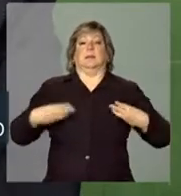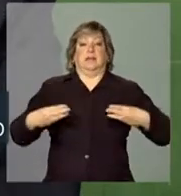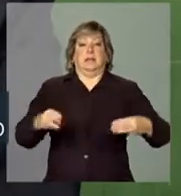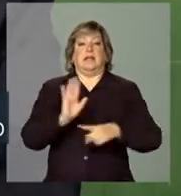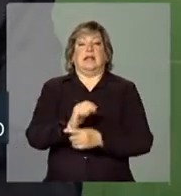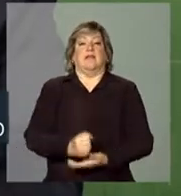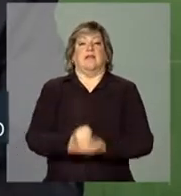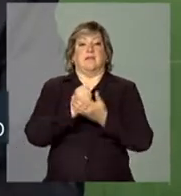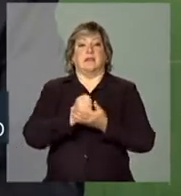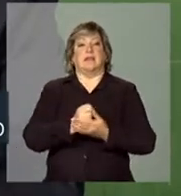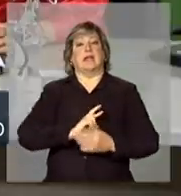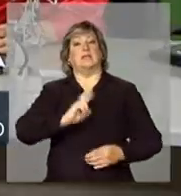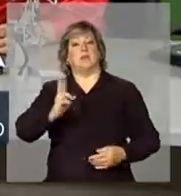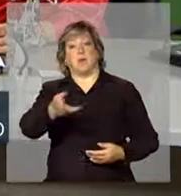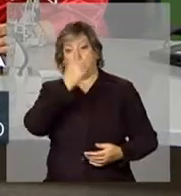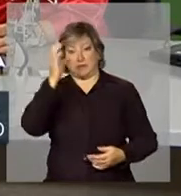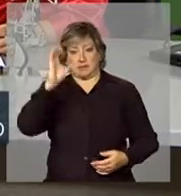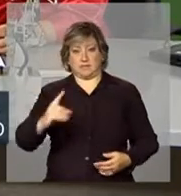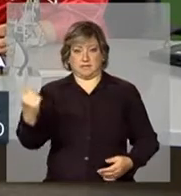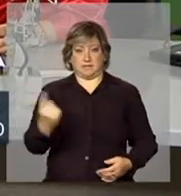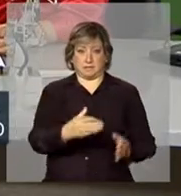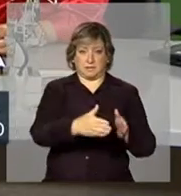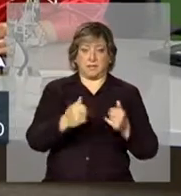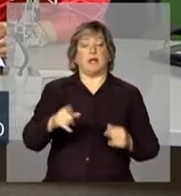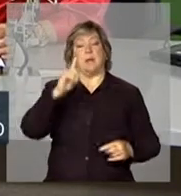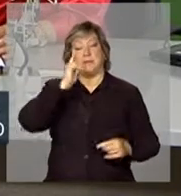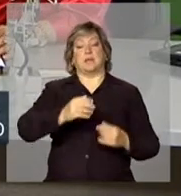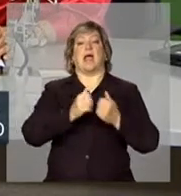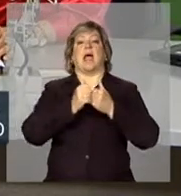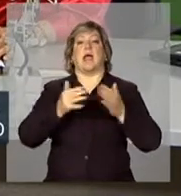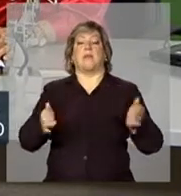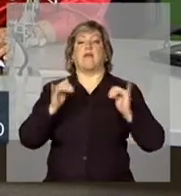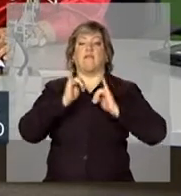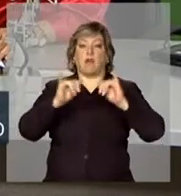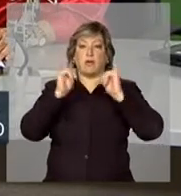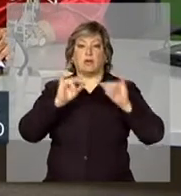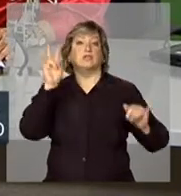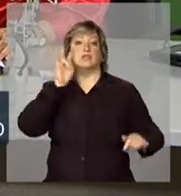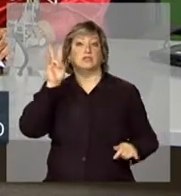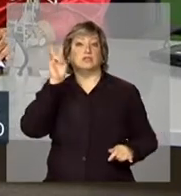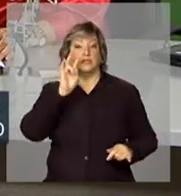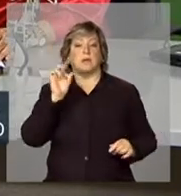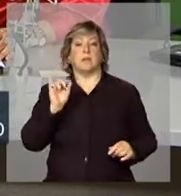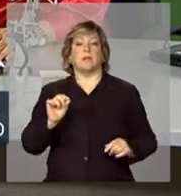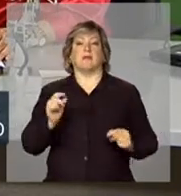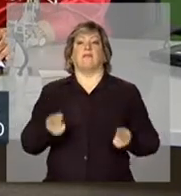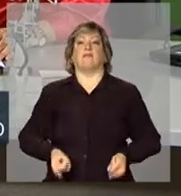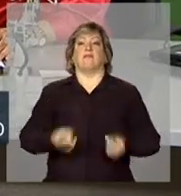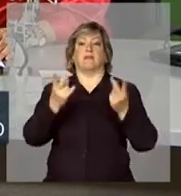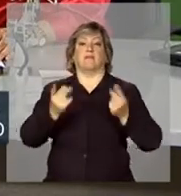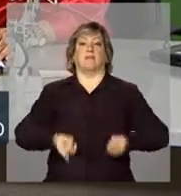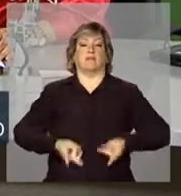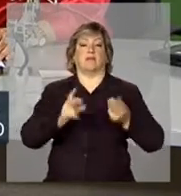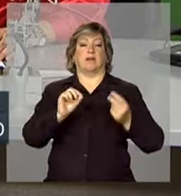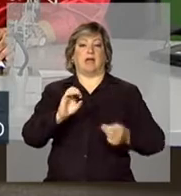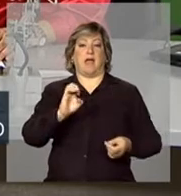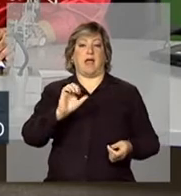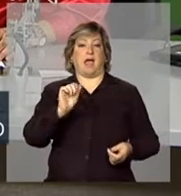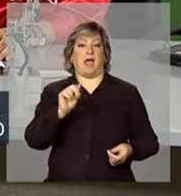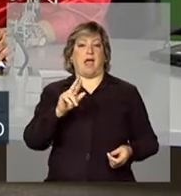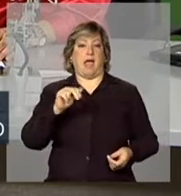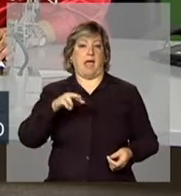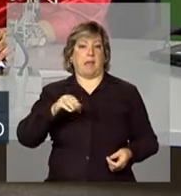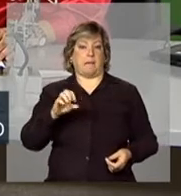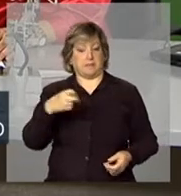atendendo a um recurso de um cidadão, mandou abrir as informações sobre exportação de armas no Brasil. O